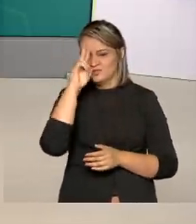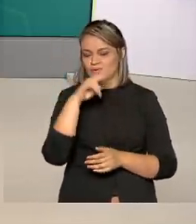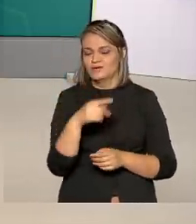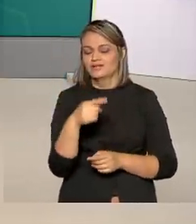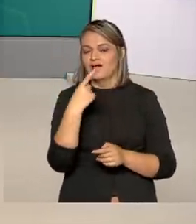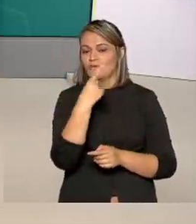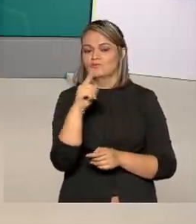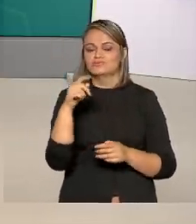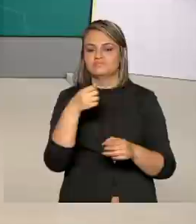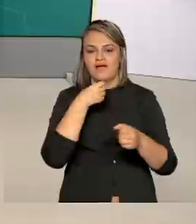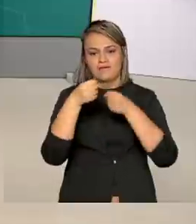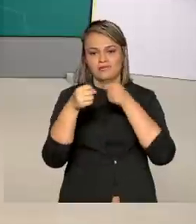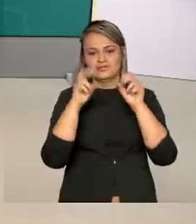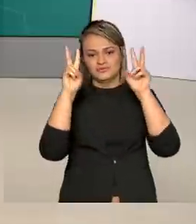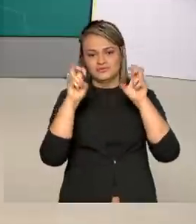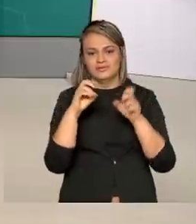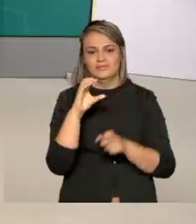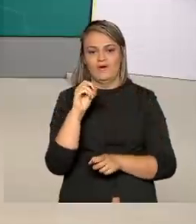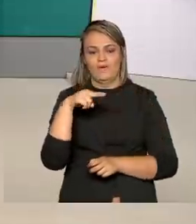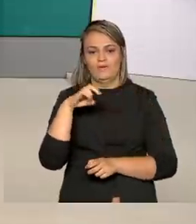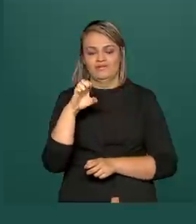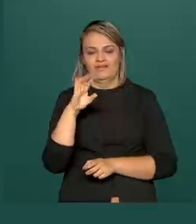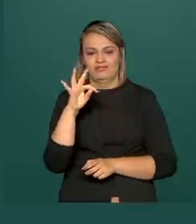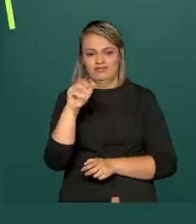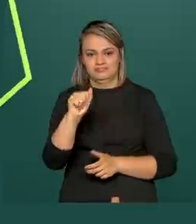última reportagem do Especial Conecta.